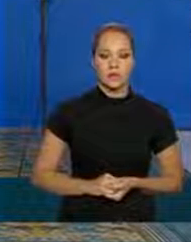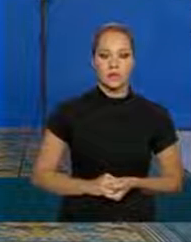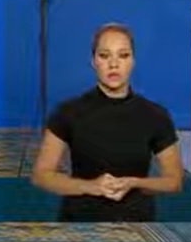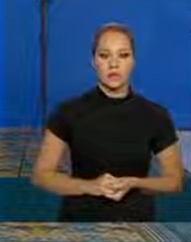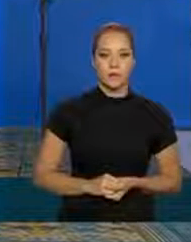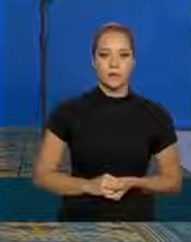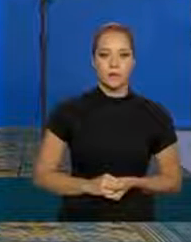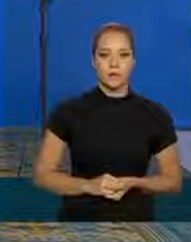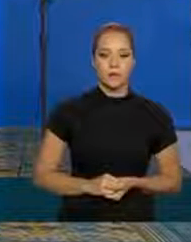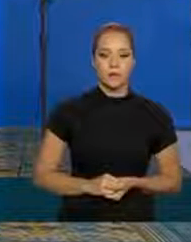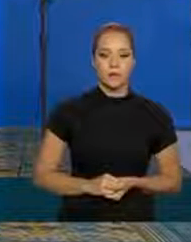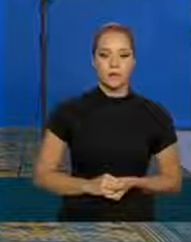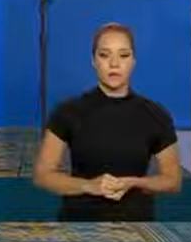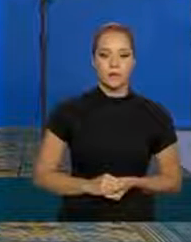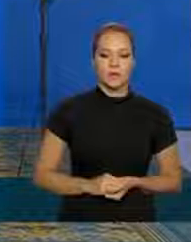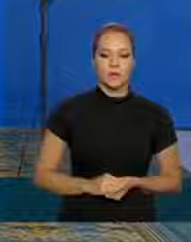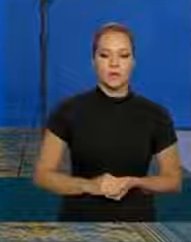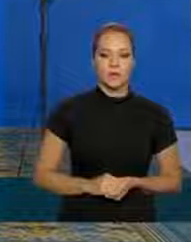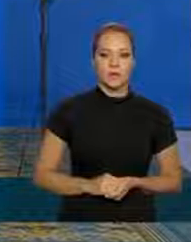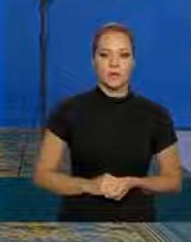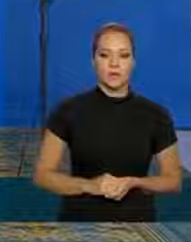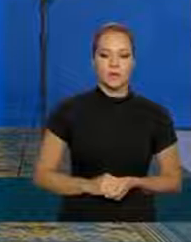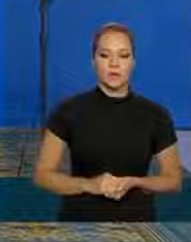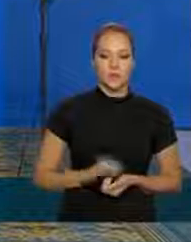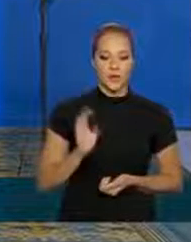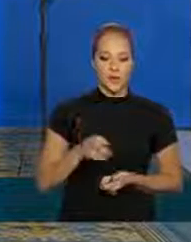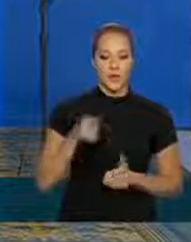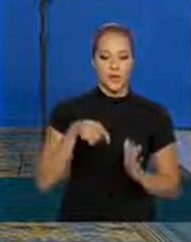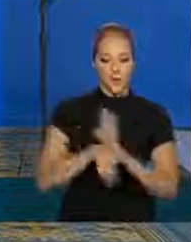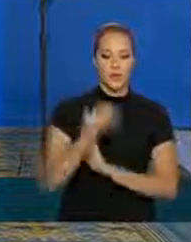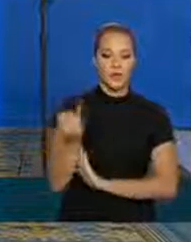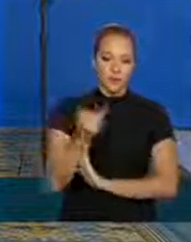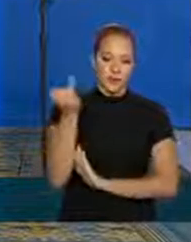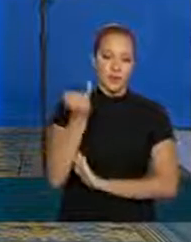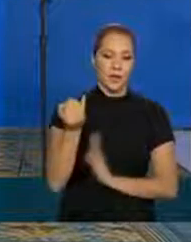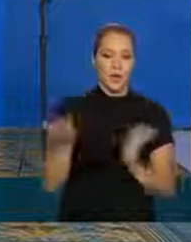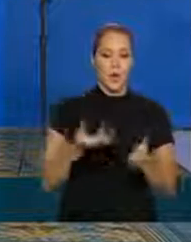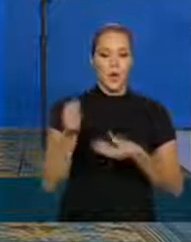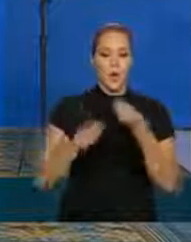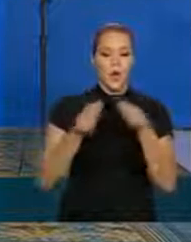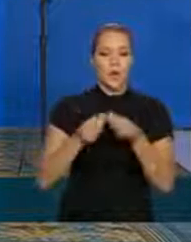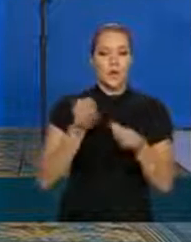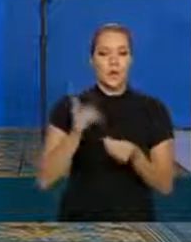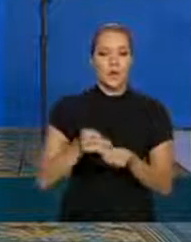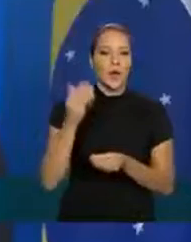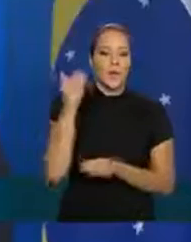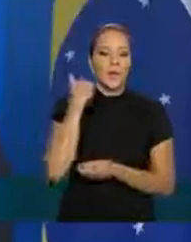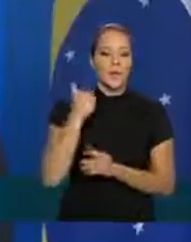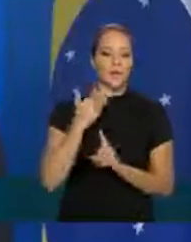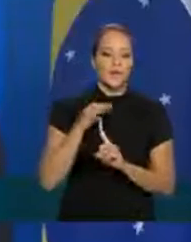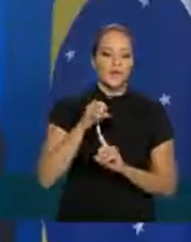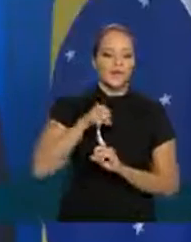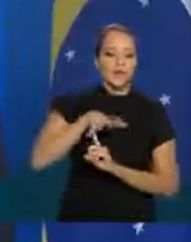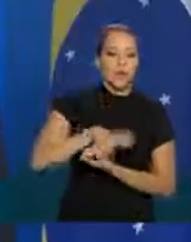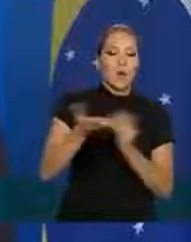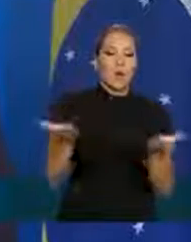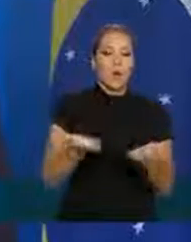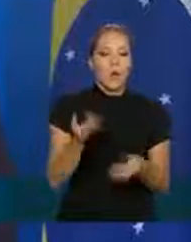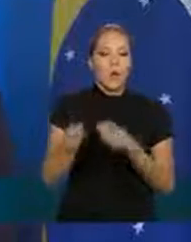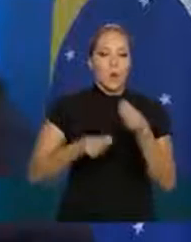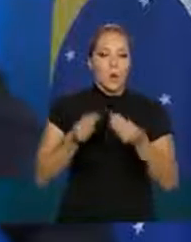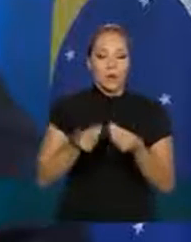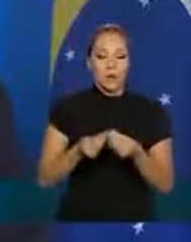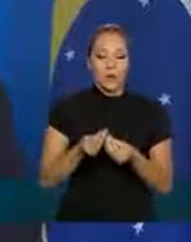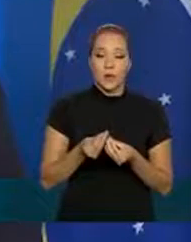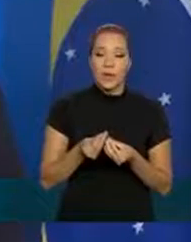bom é uma pergunta muito importante hoje como funciona o banco central o banco central hoje ele até